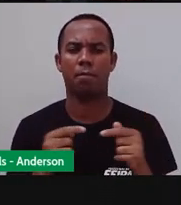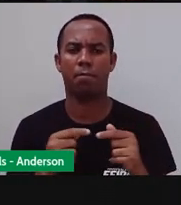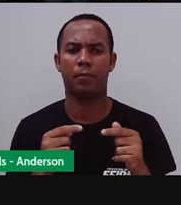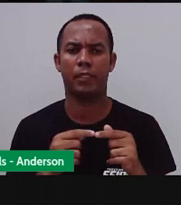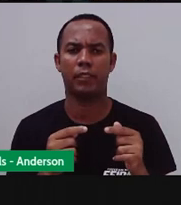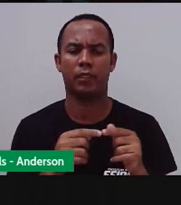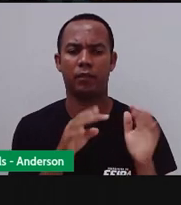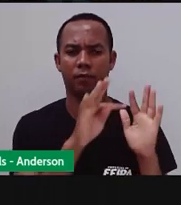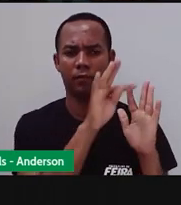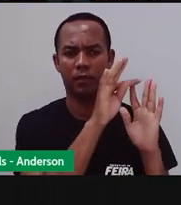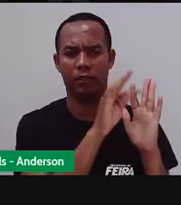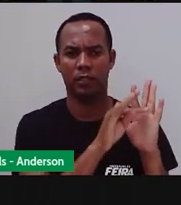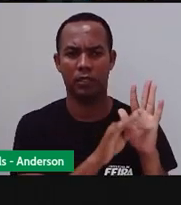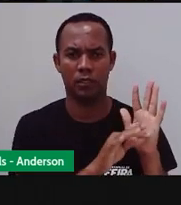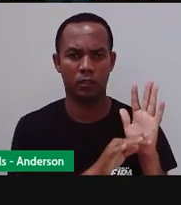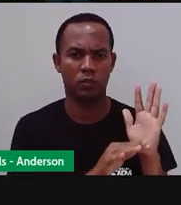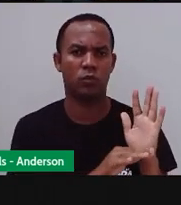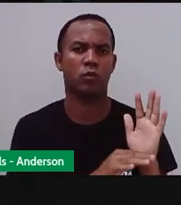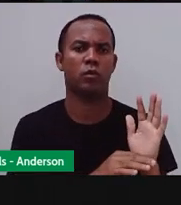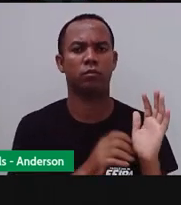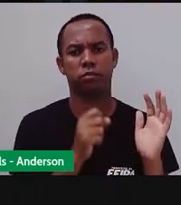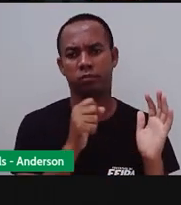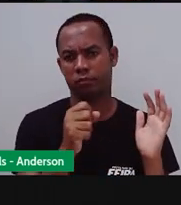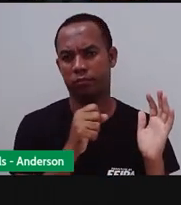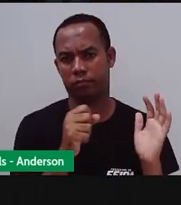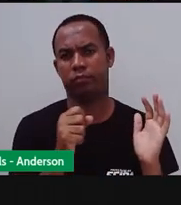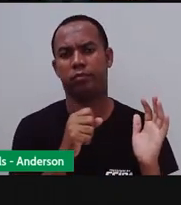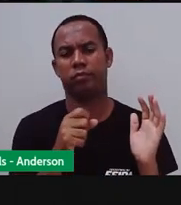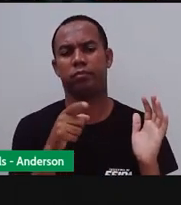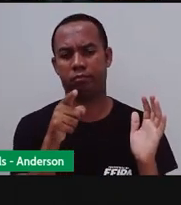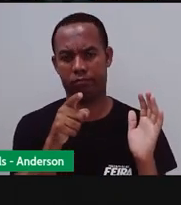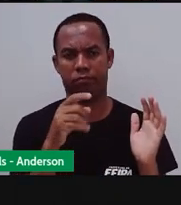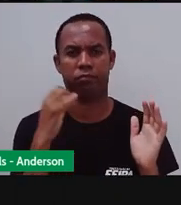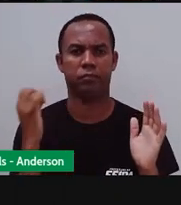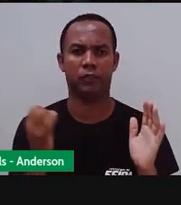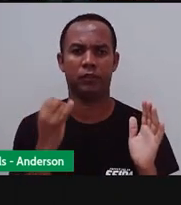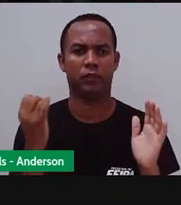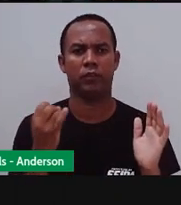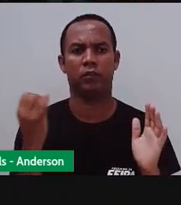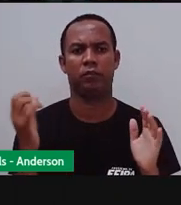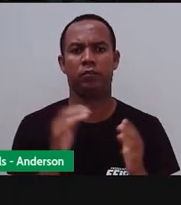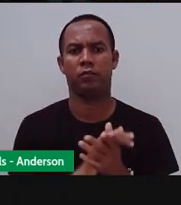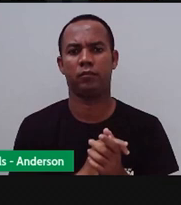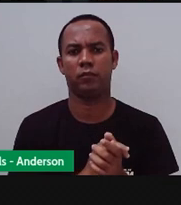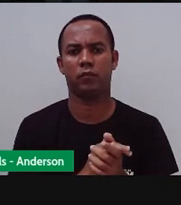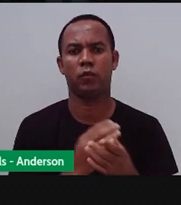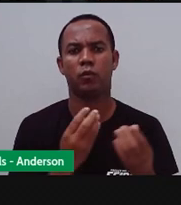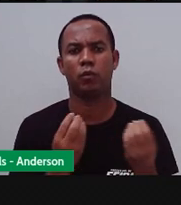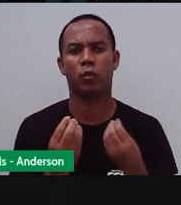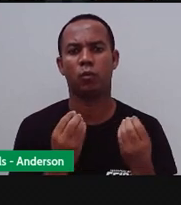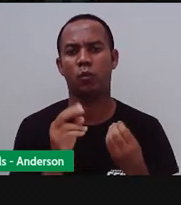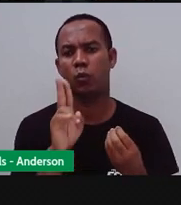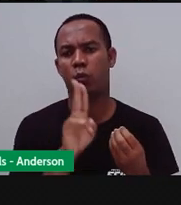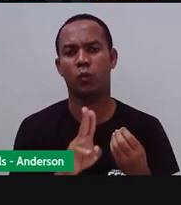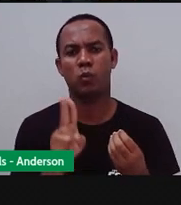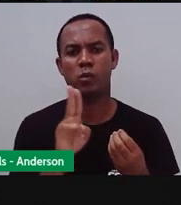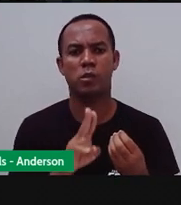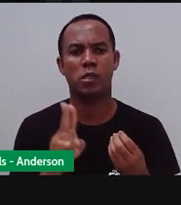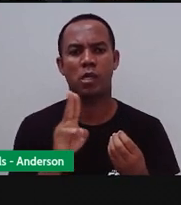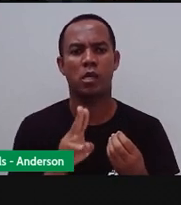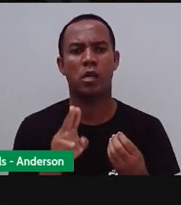texto jornalístico, ele tem a mesma função, independente da mídia utilizada para